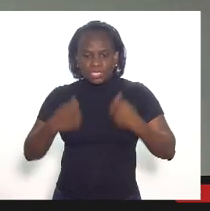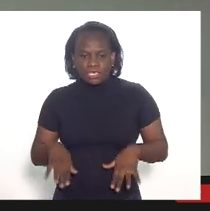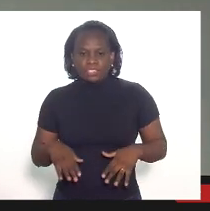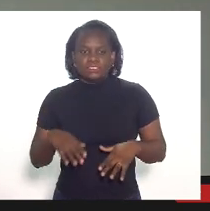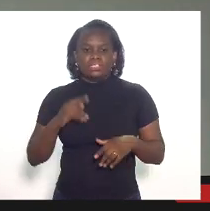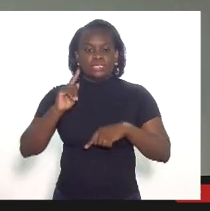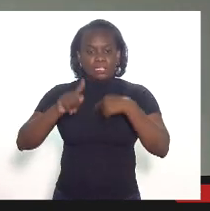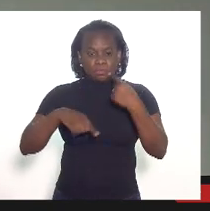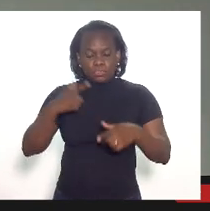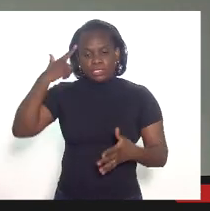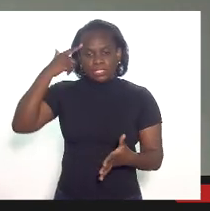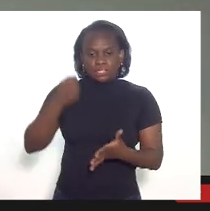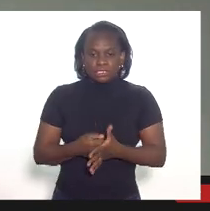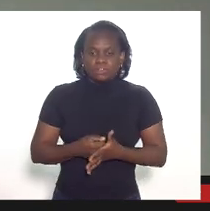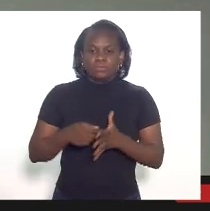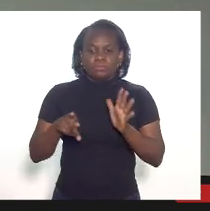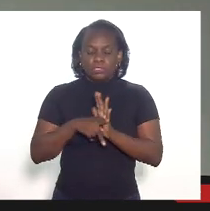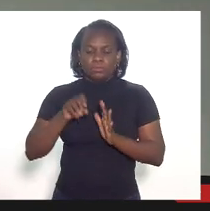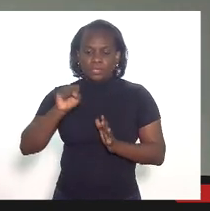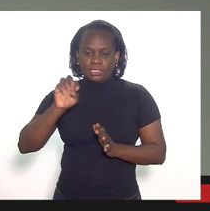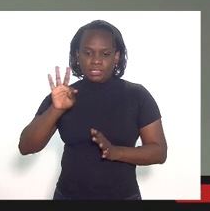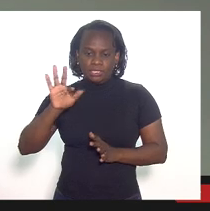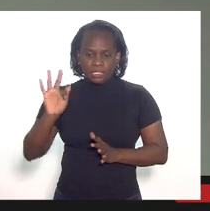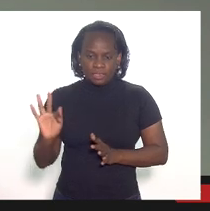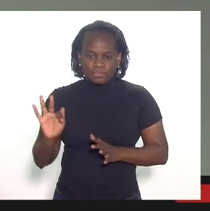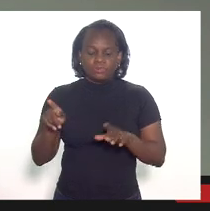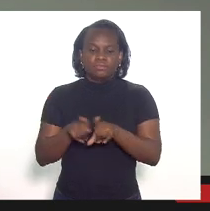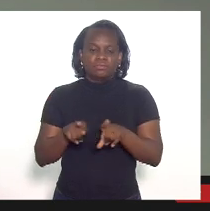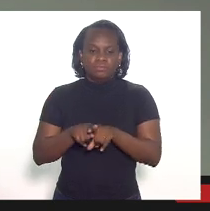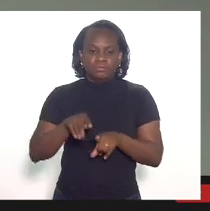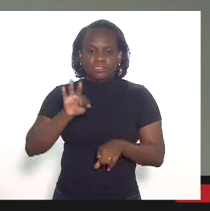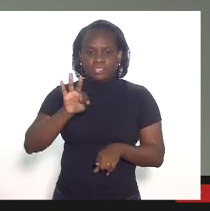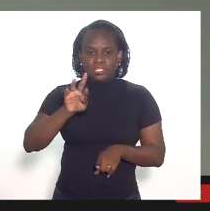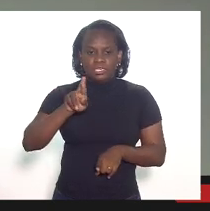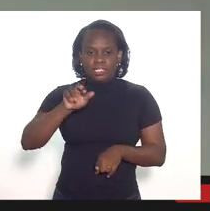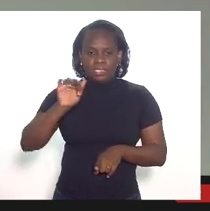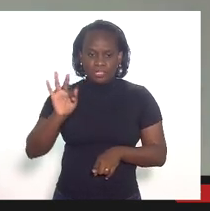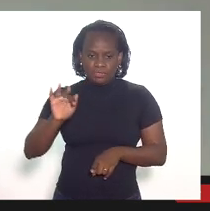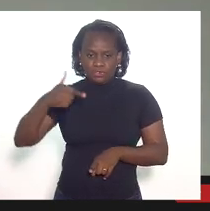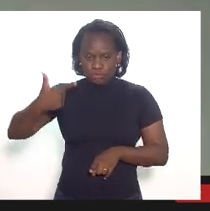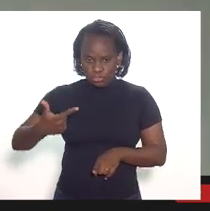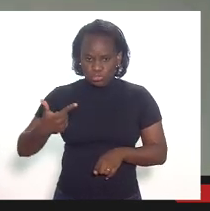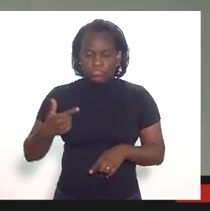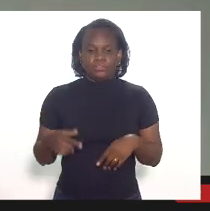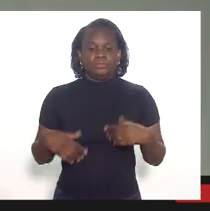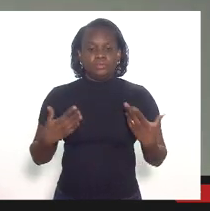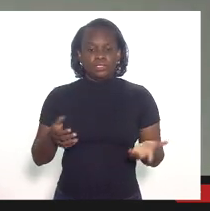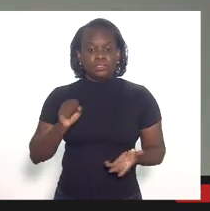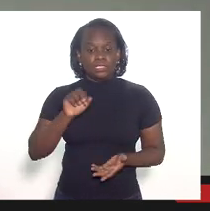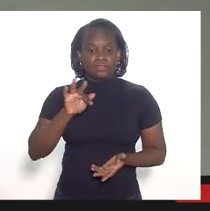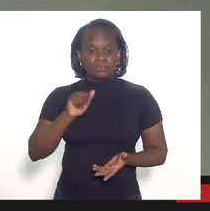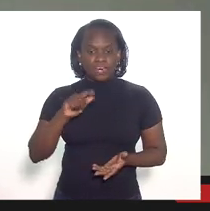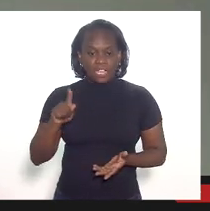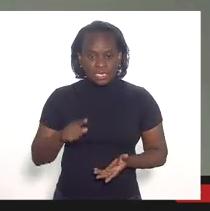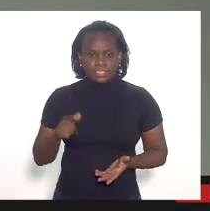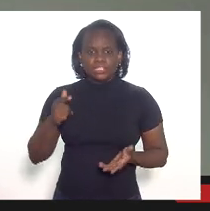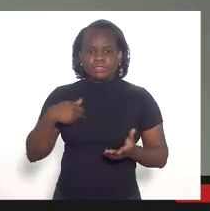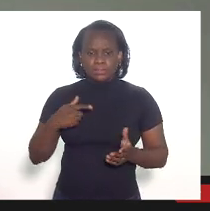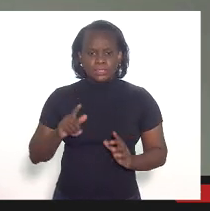as decisões do STF e do TRF2. ou seja, a Cefaz foi absolutamente